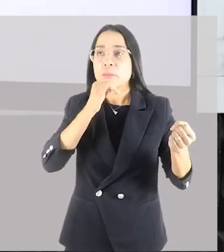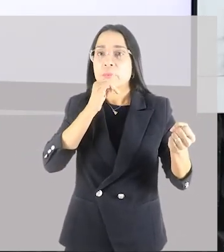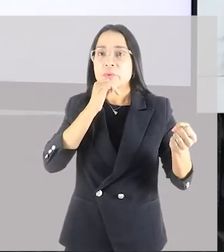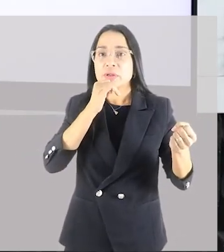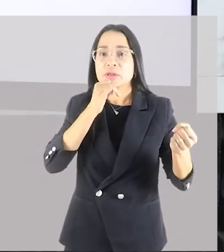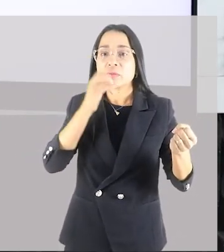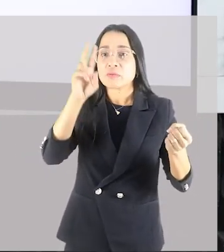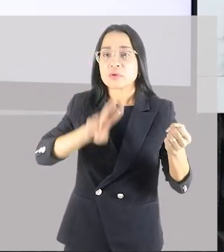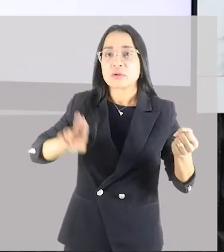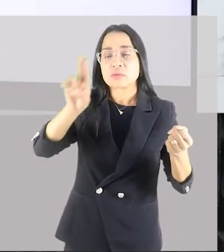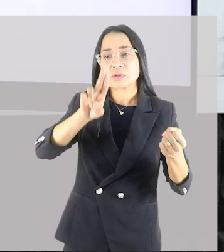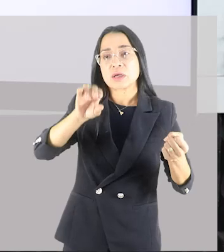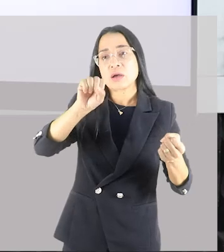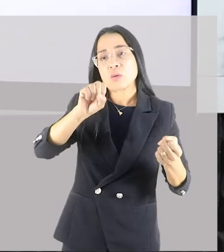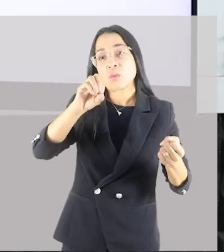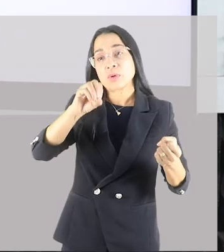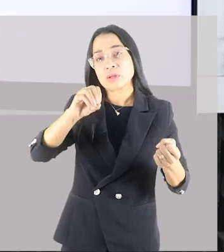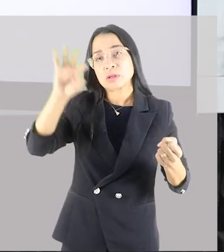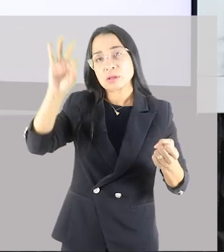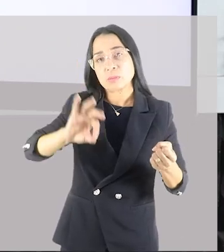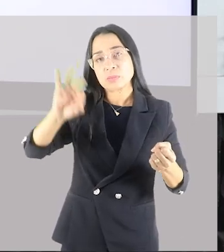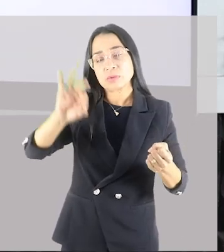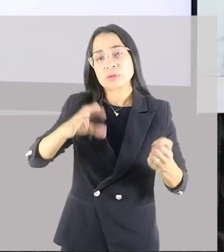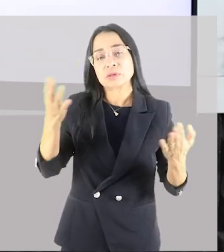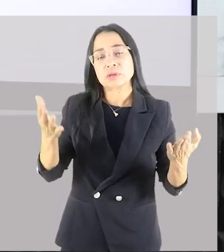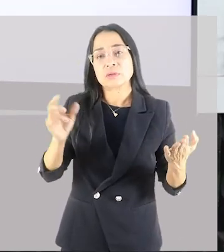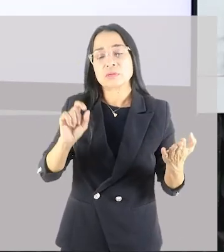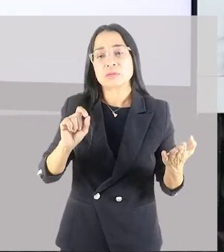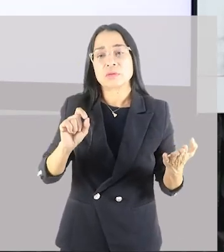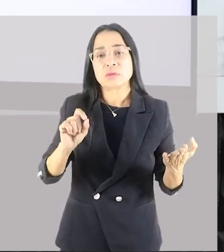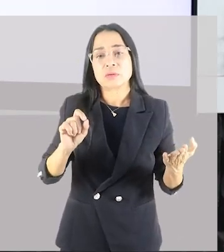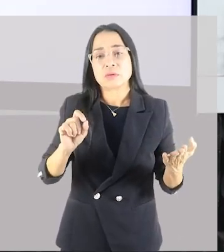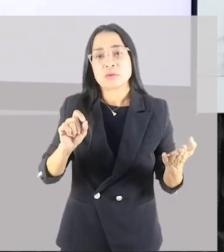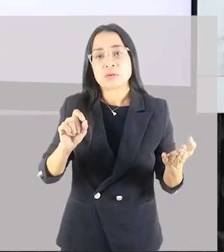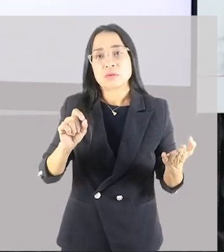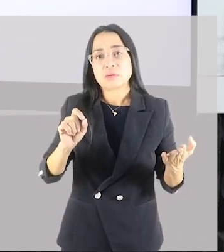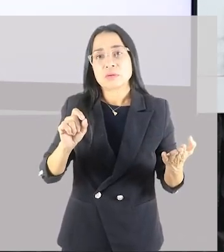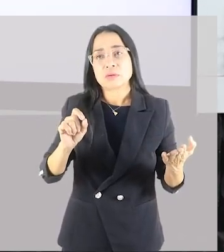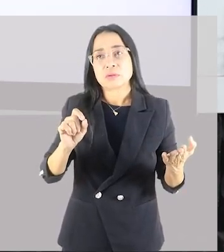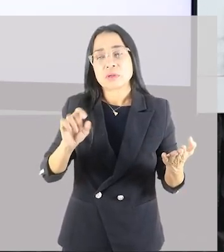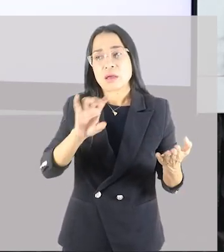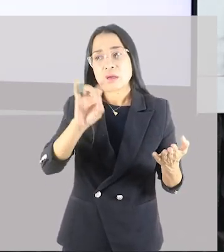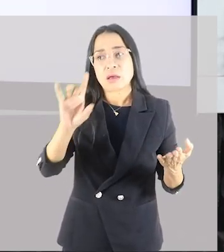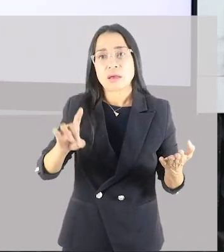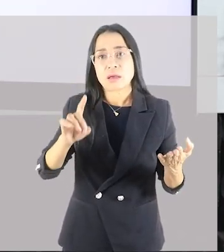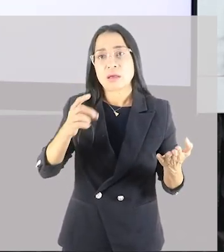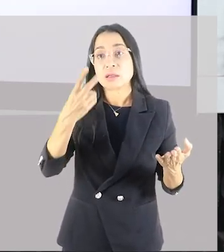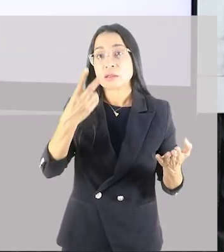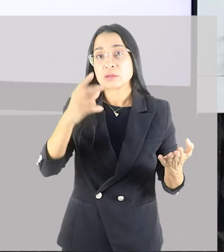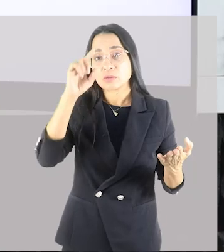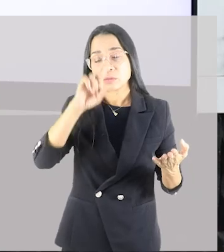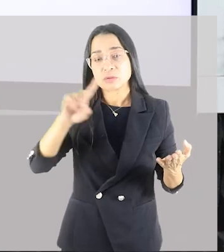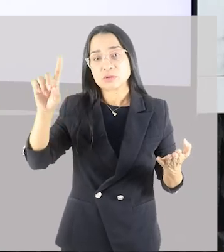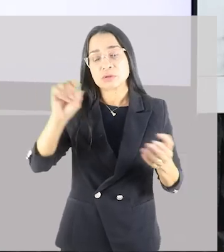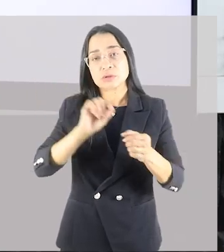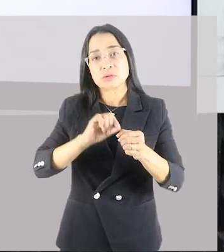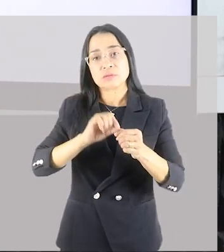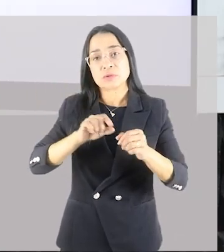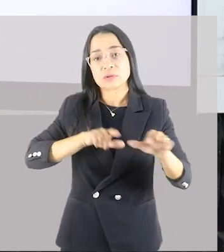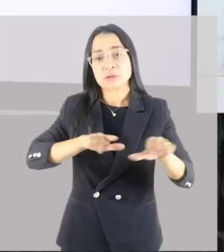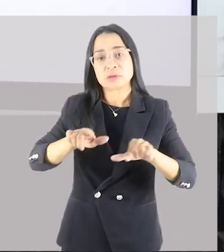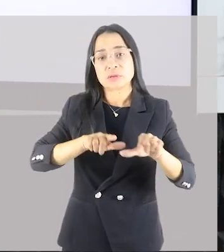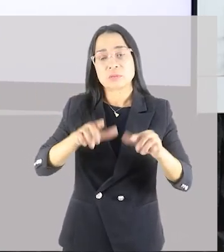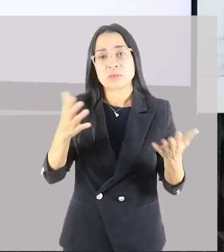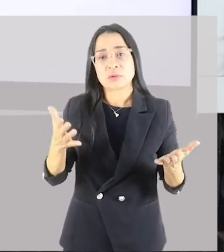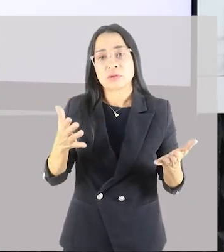da sua carga máxima. E a cada dois dias, ele vai e faz esse trabalho. Então, o estímulo